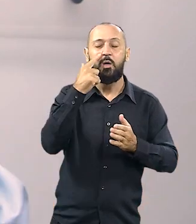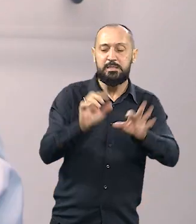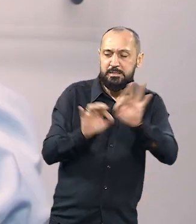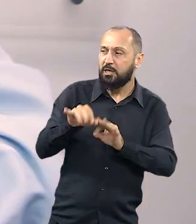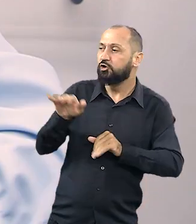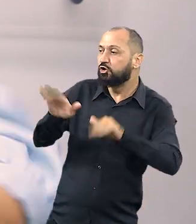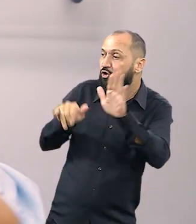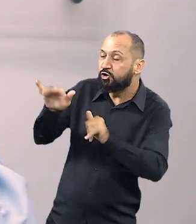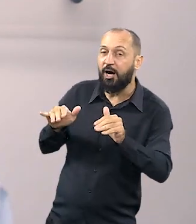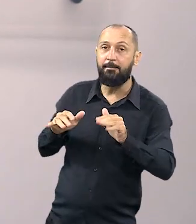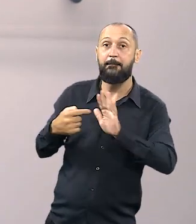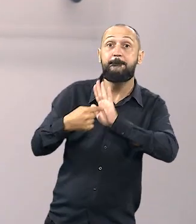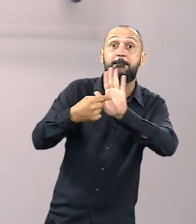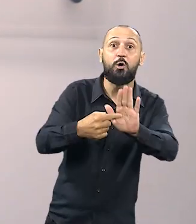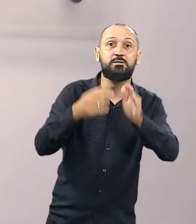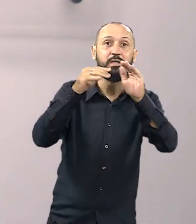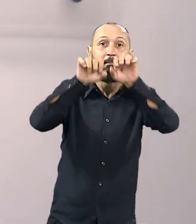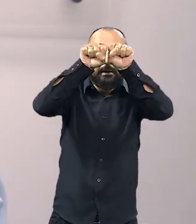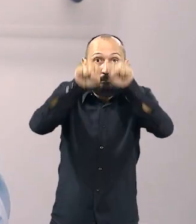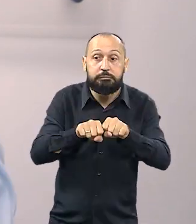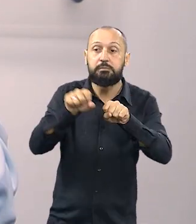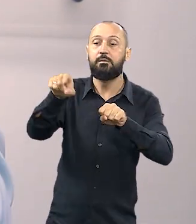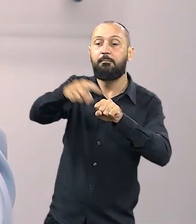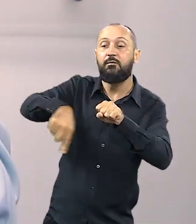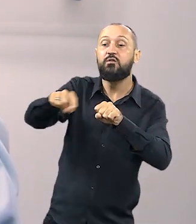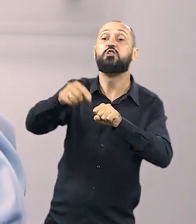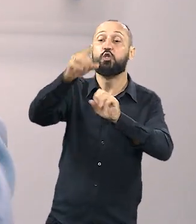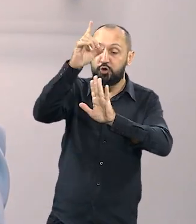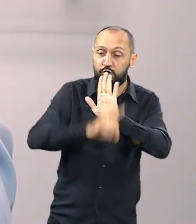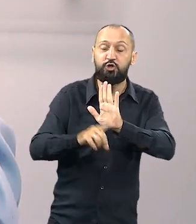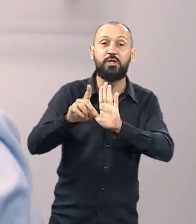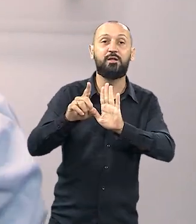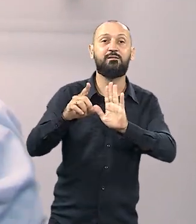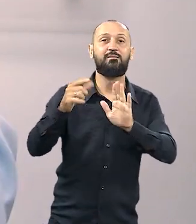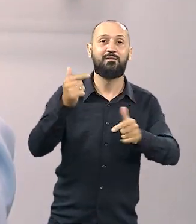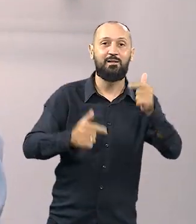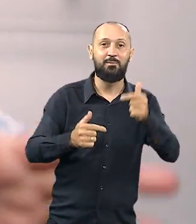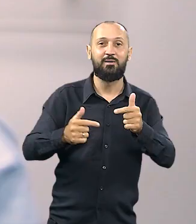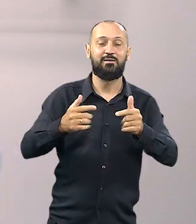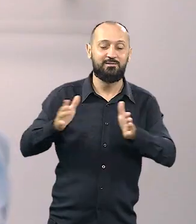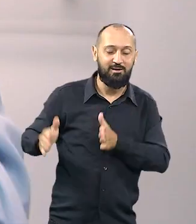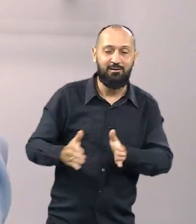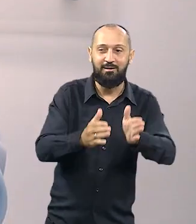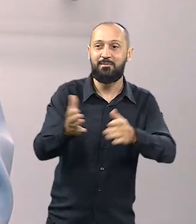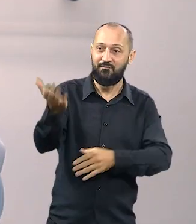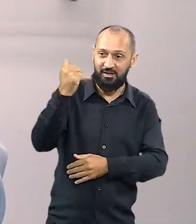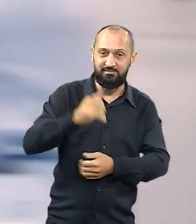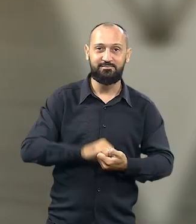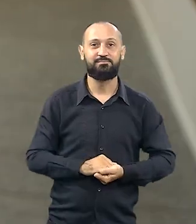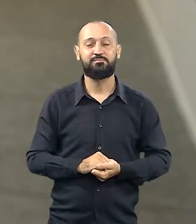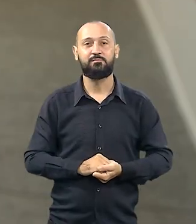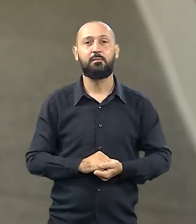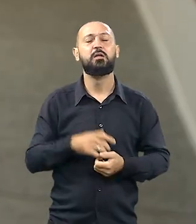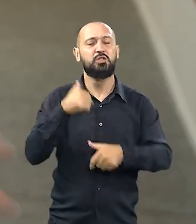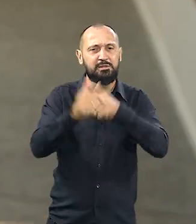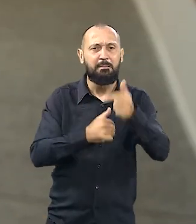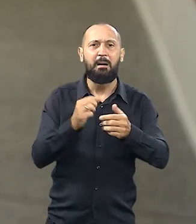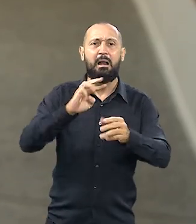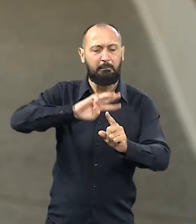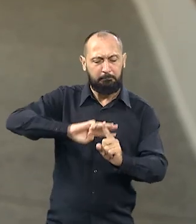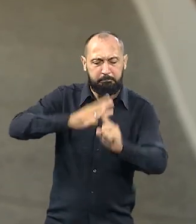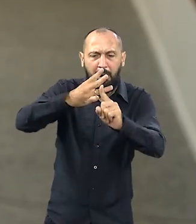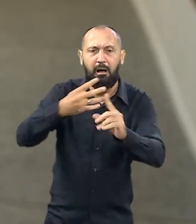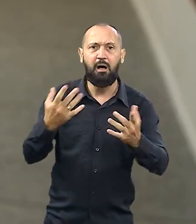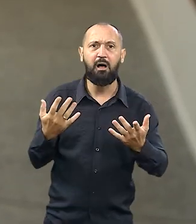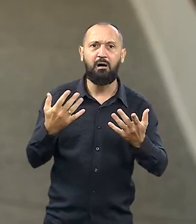construção de chamar, de mostrar para a mulher a importância dela na política, realmente o caminho é por aí. A gente tem uma tripla